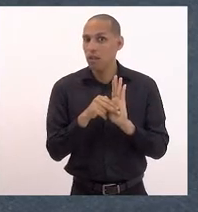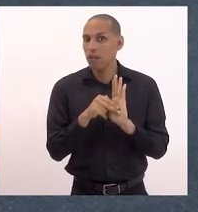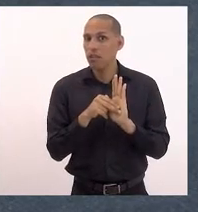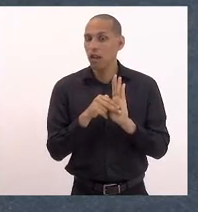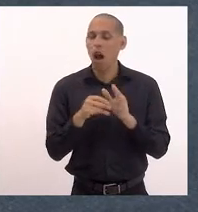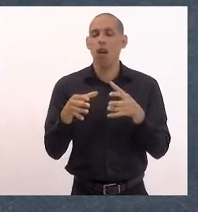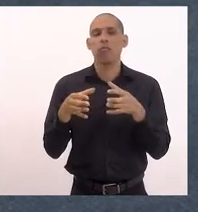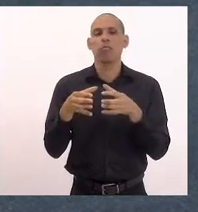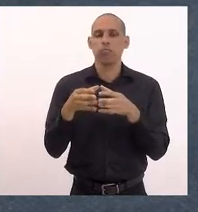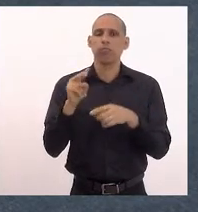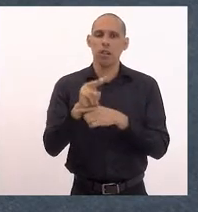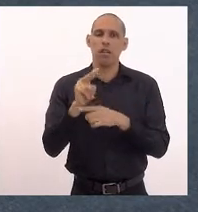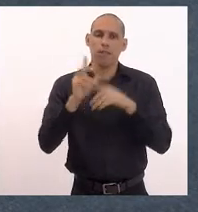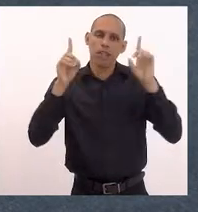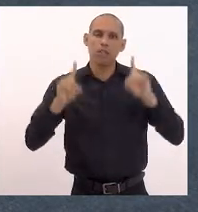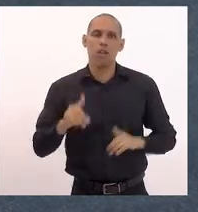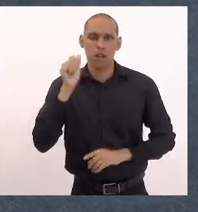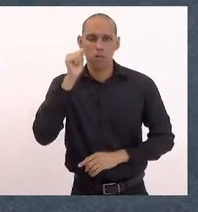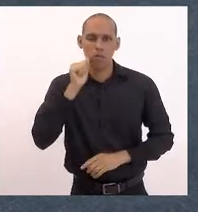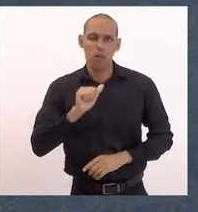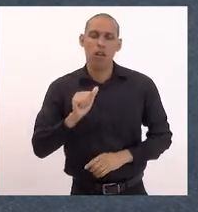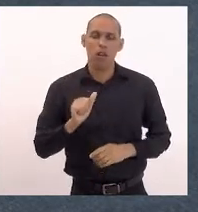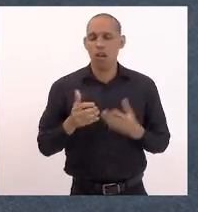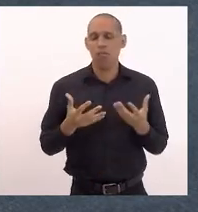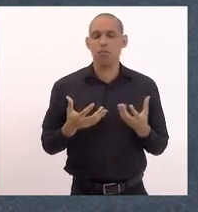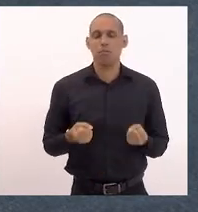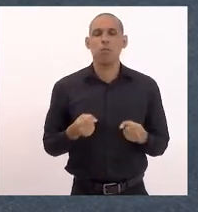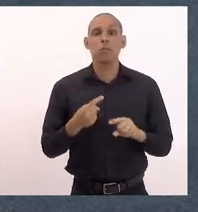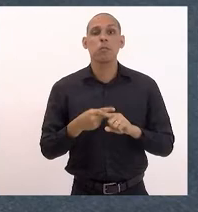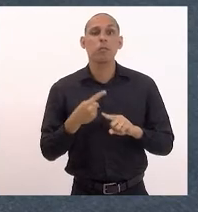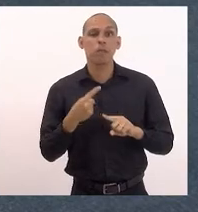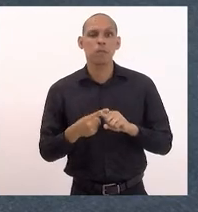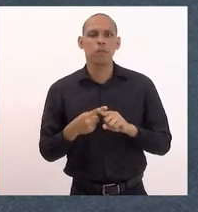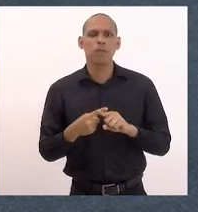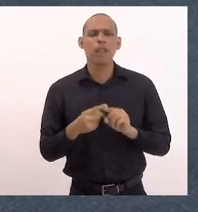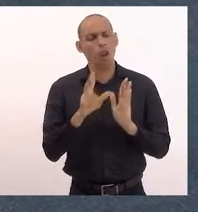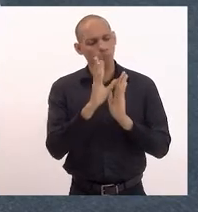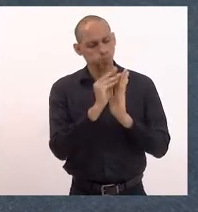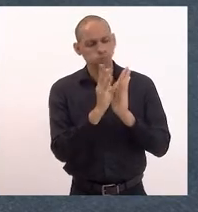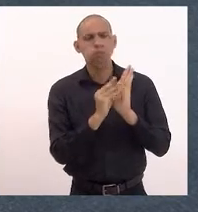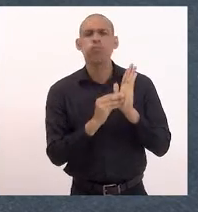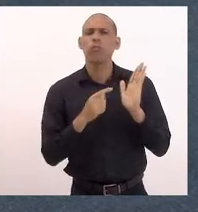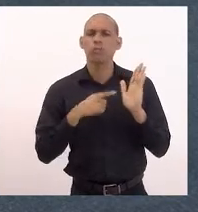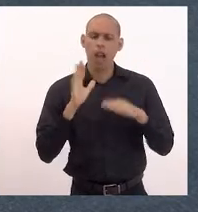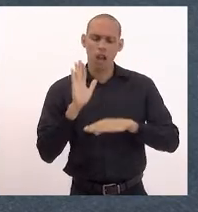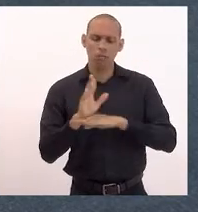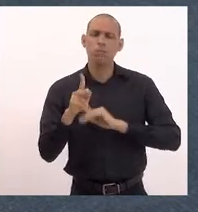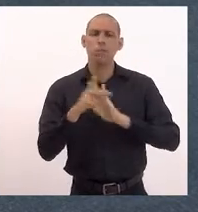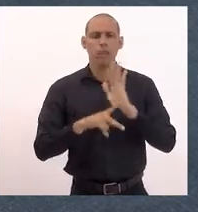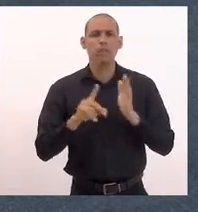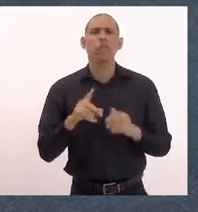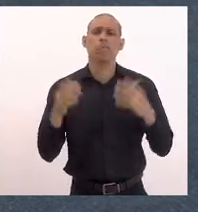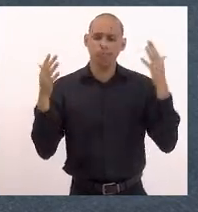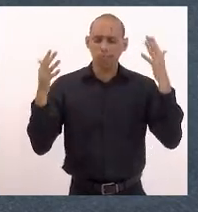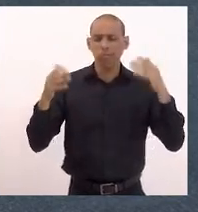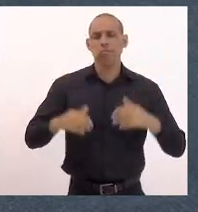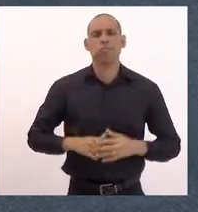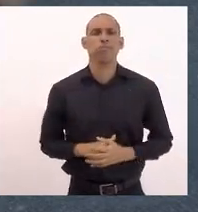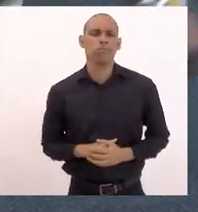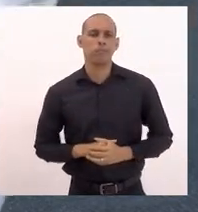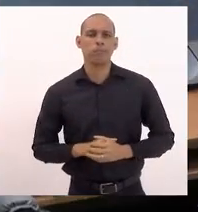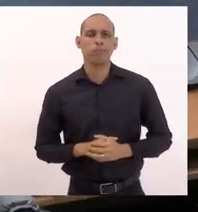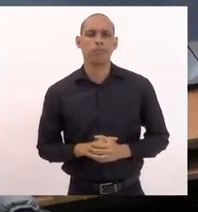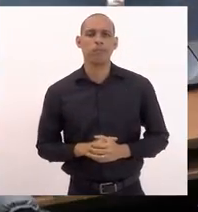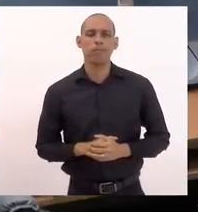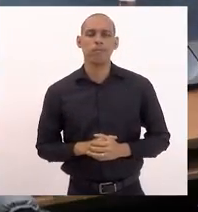Comissão de Defesa dos Direitos da Mulher Favorável, que traz conteúdo e ajuda o projeto. Parabéns. Sim,